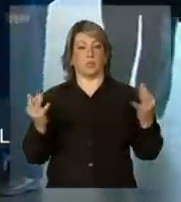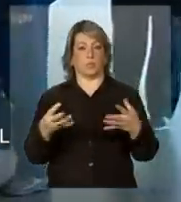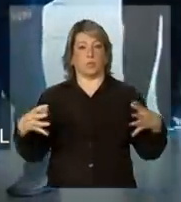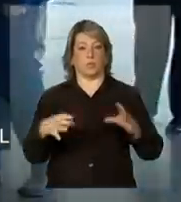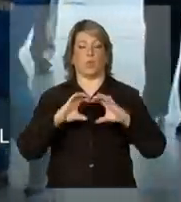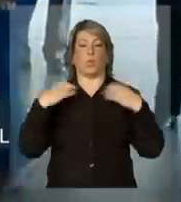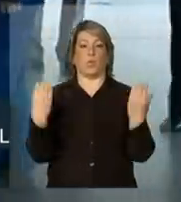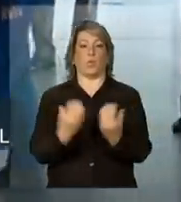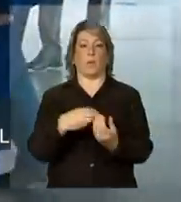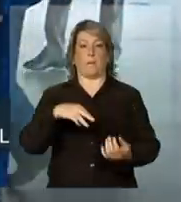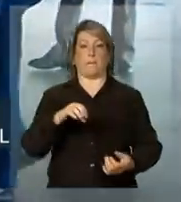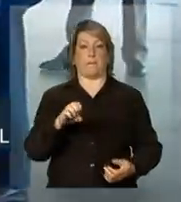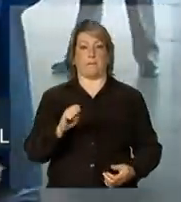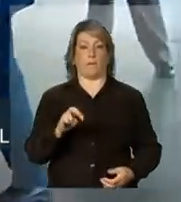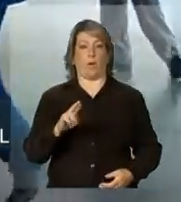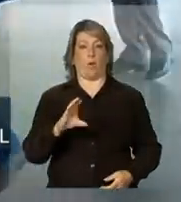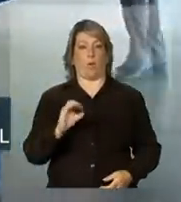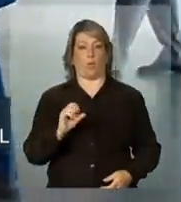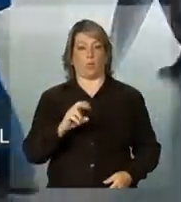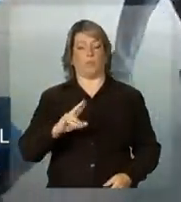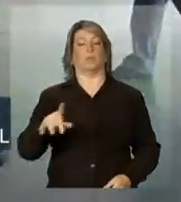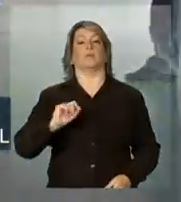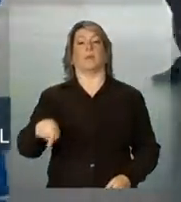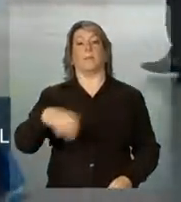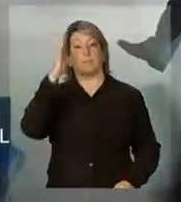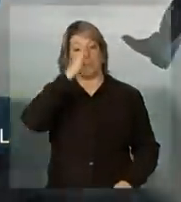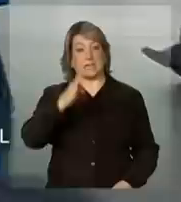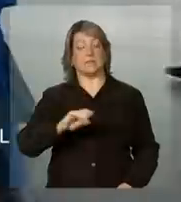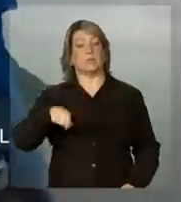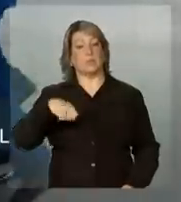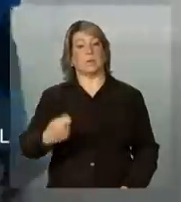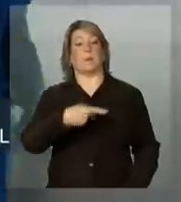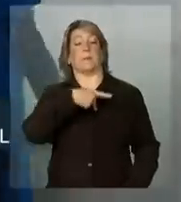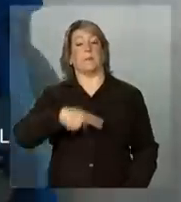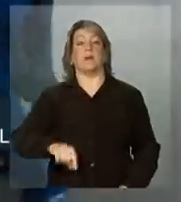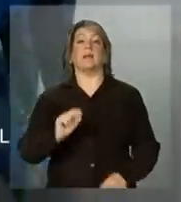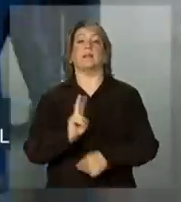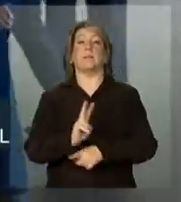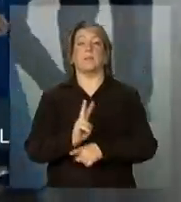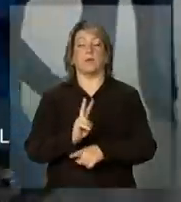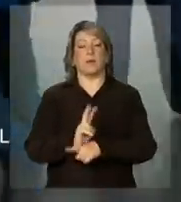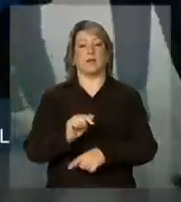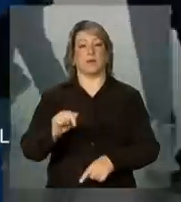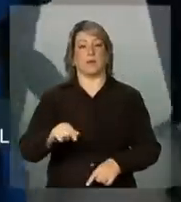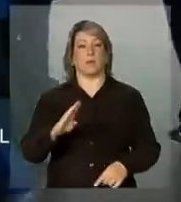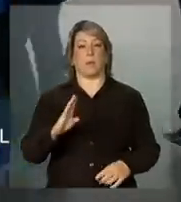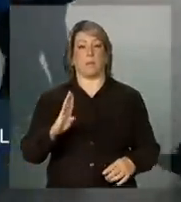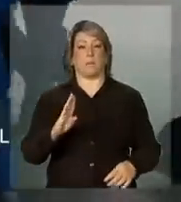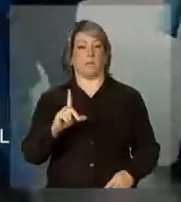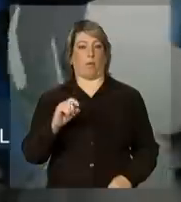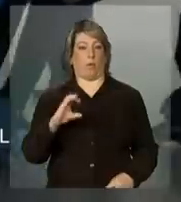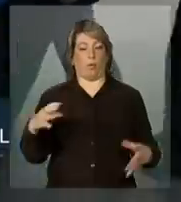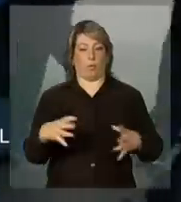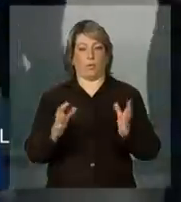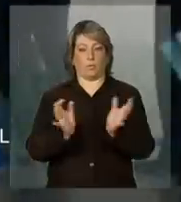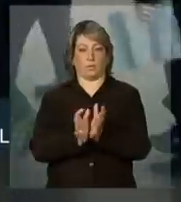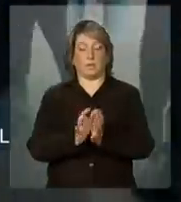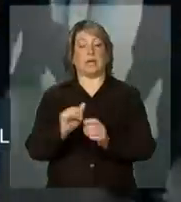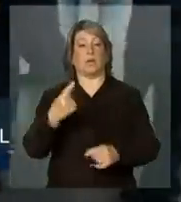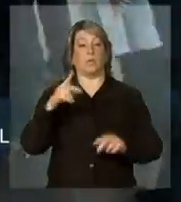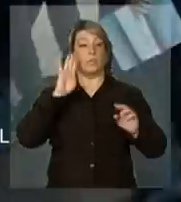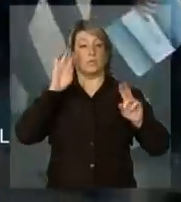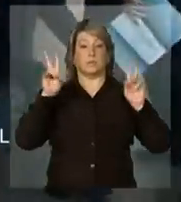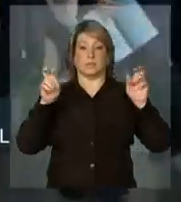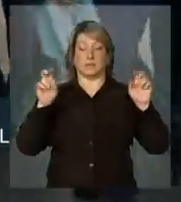semestre deste ano, o Brasil ocupa a presidência temporária do bloco. Um dos temas que ocuparão os debates é a